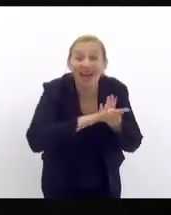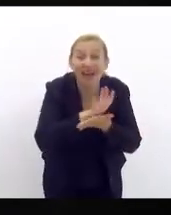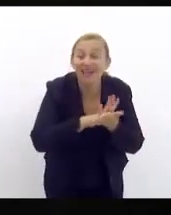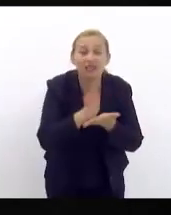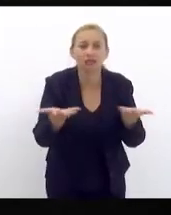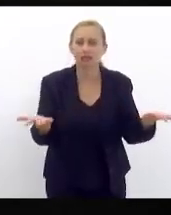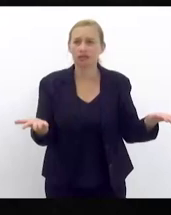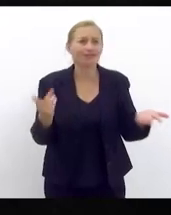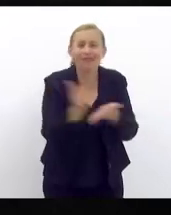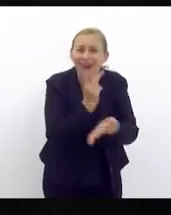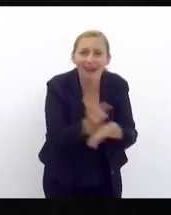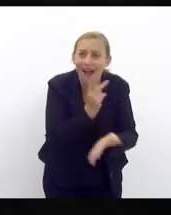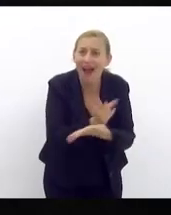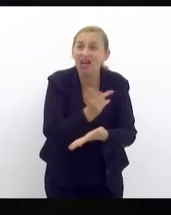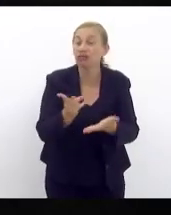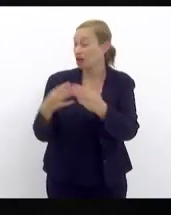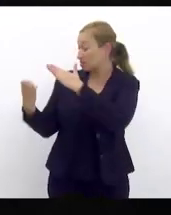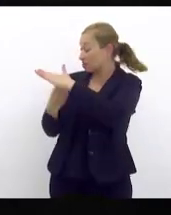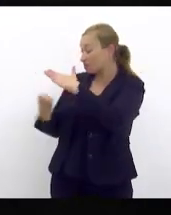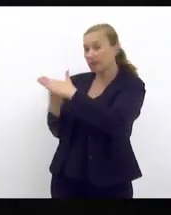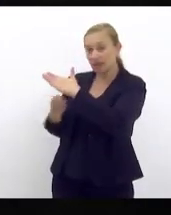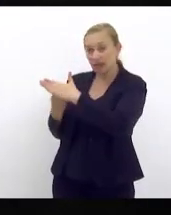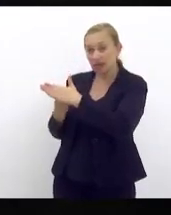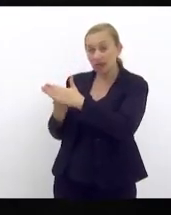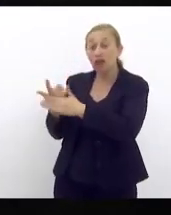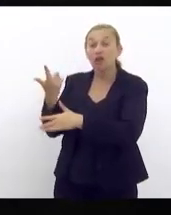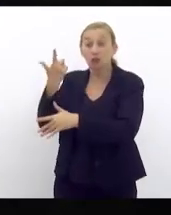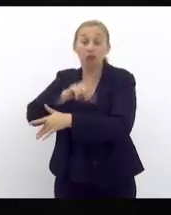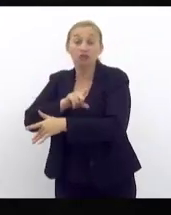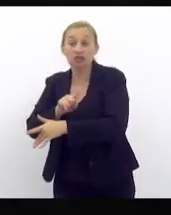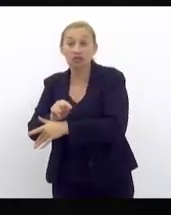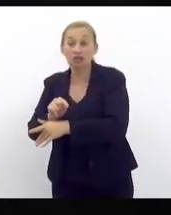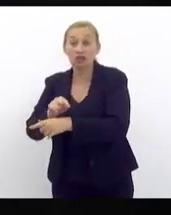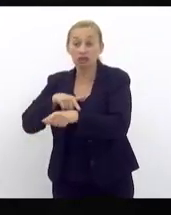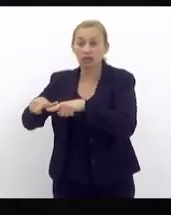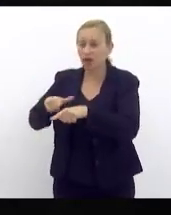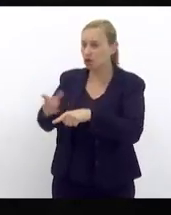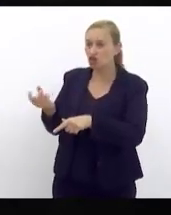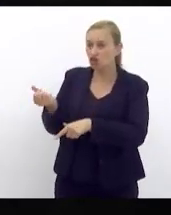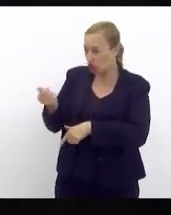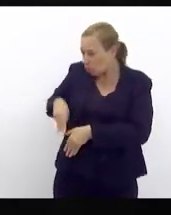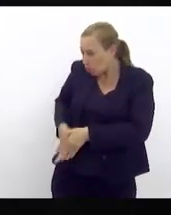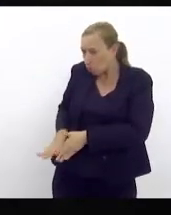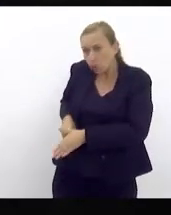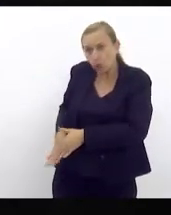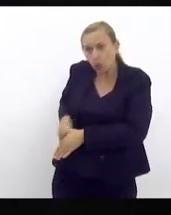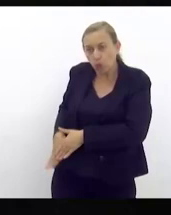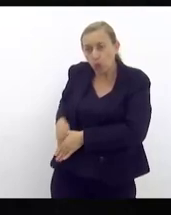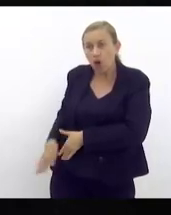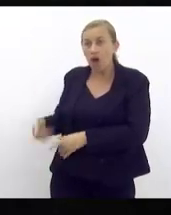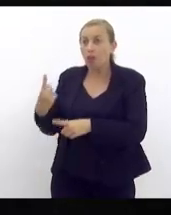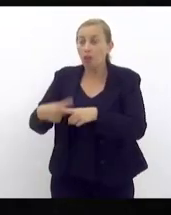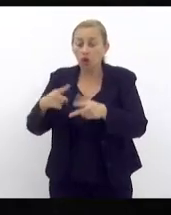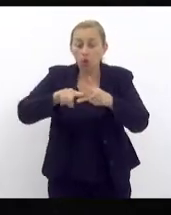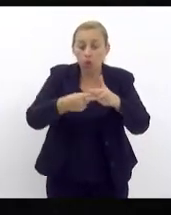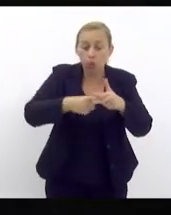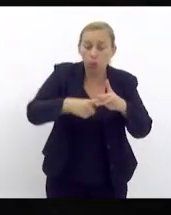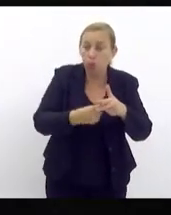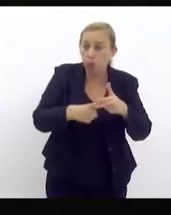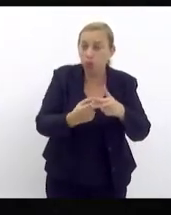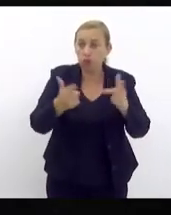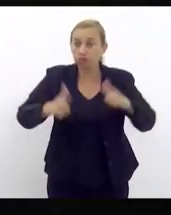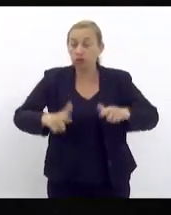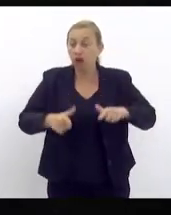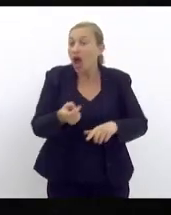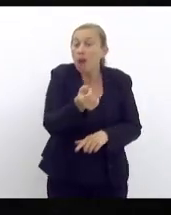errado isso porque as empresas que ganham essa concessão elas só estão botando dinheiro no bolso porque a manutenção da rede é